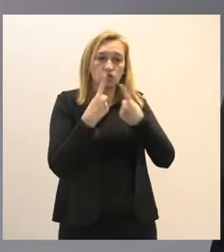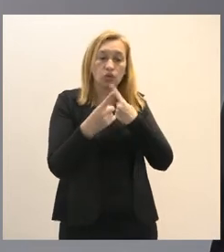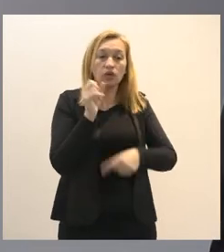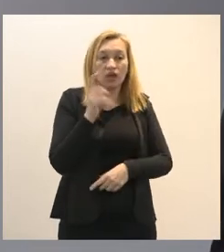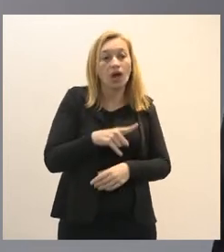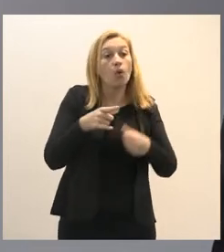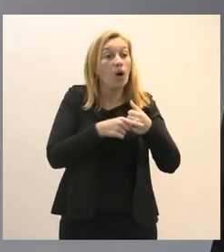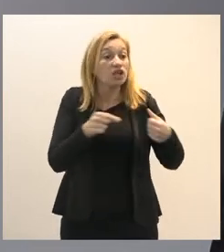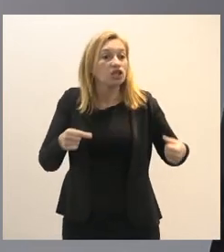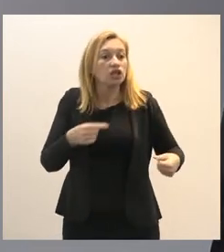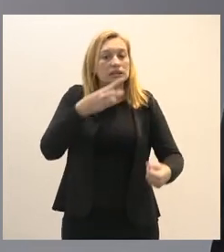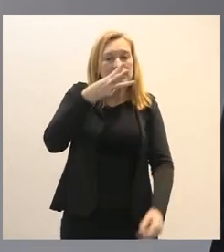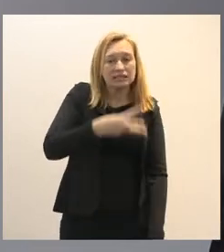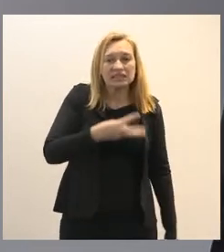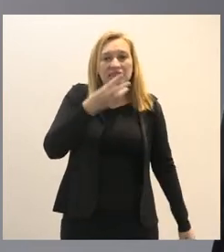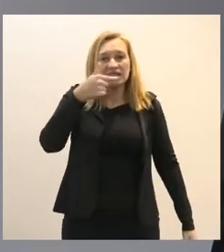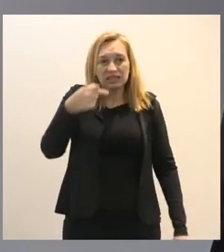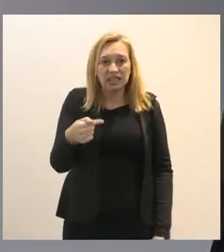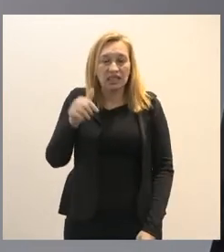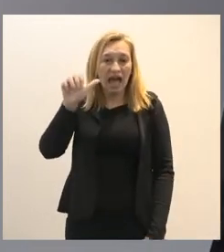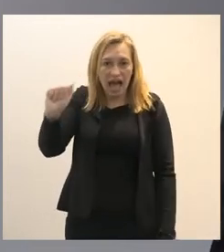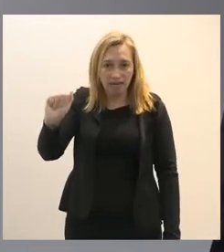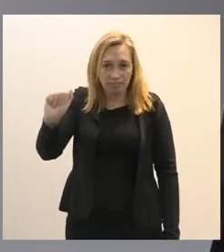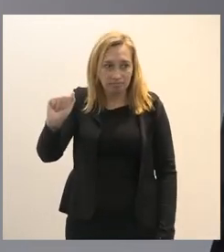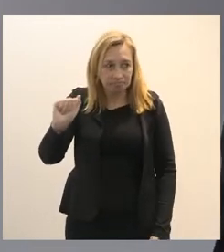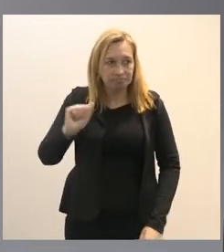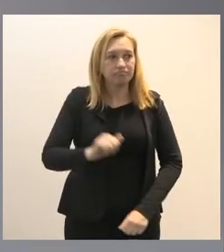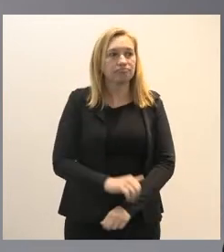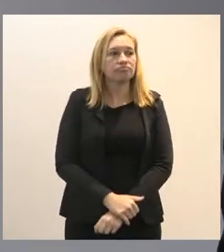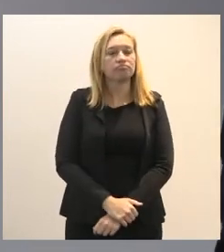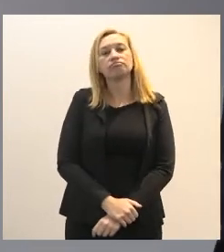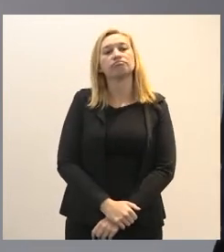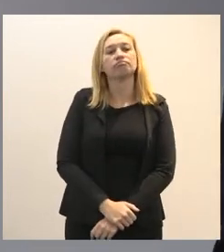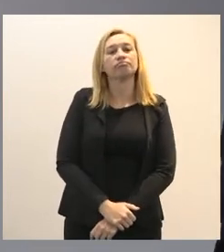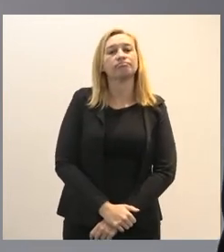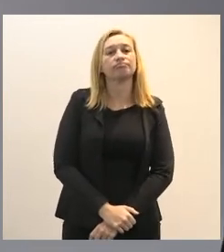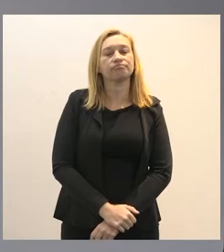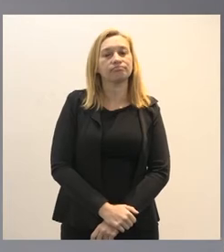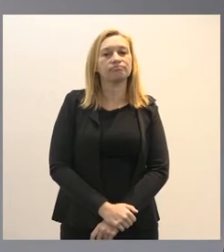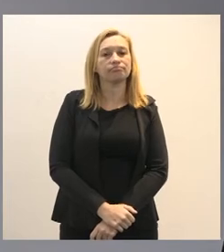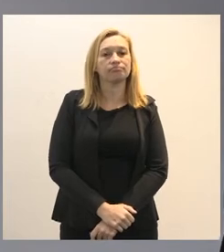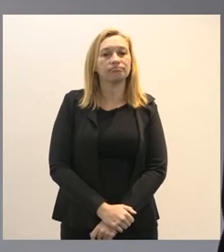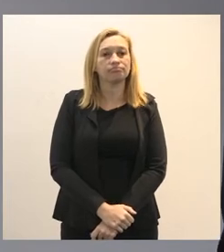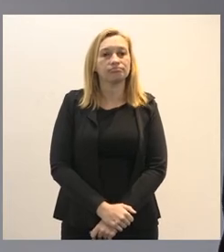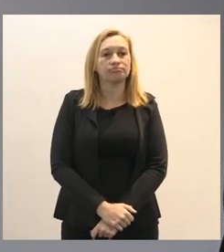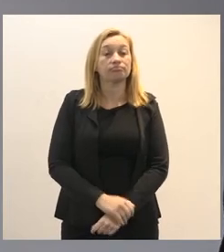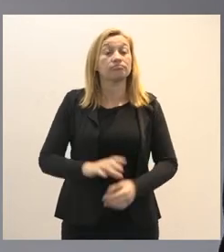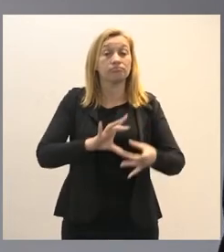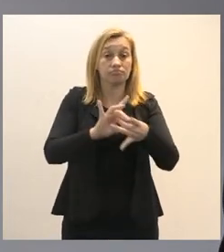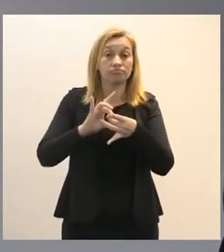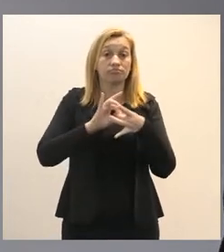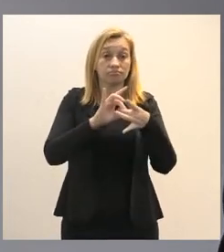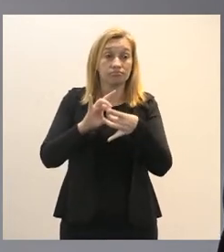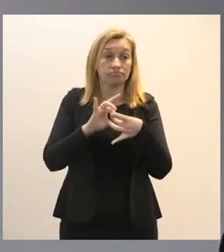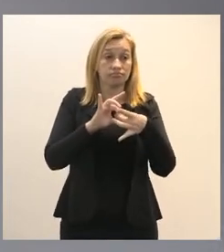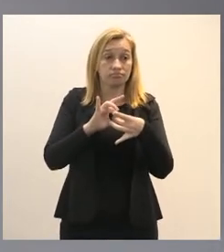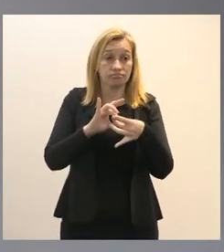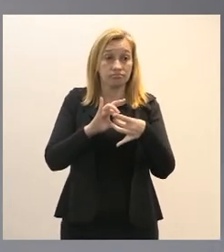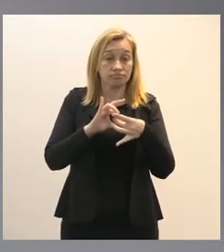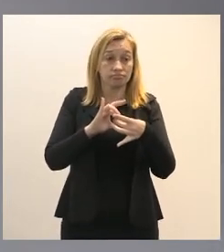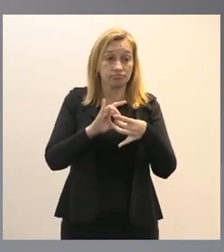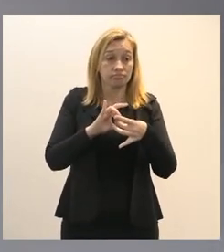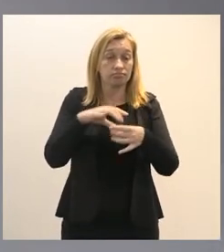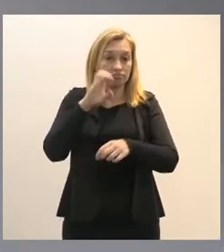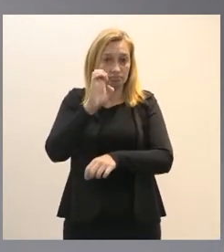artigo 37A que diz o seguinte a União os